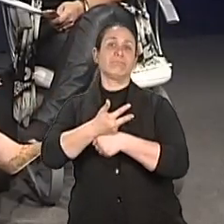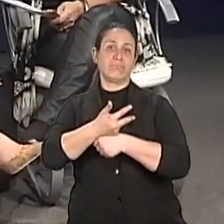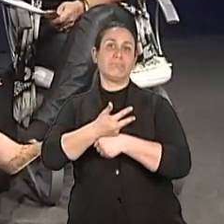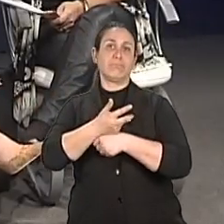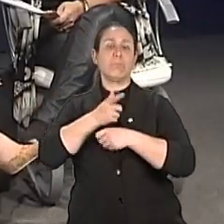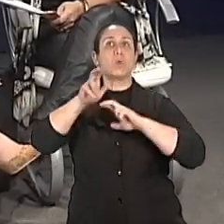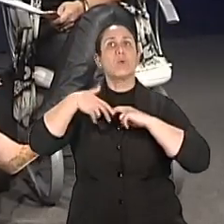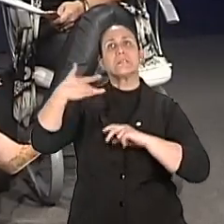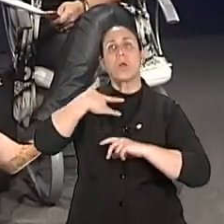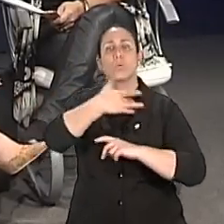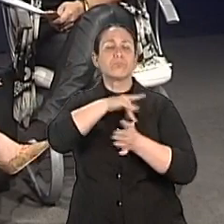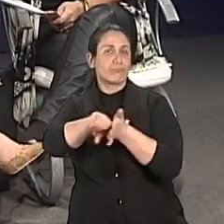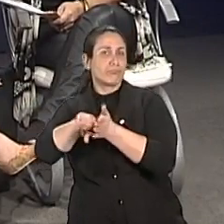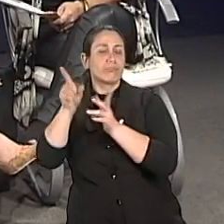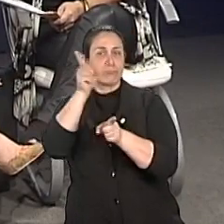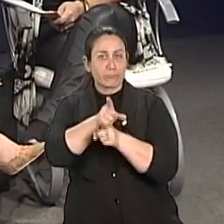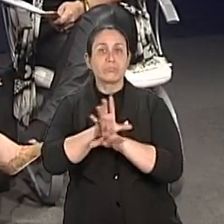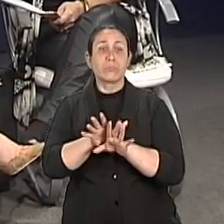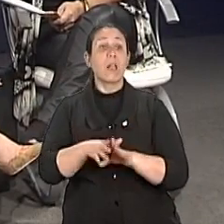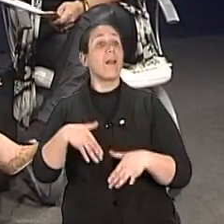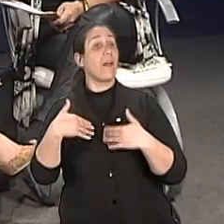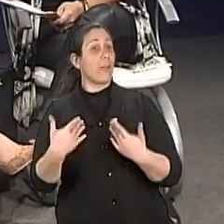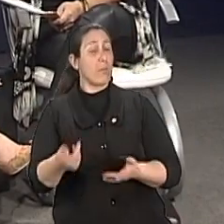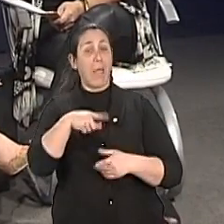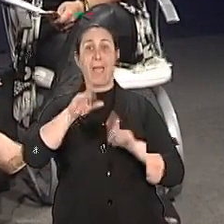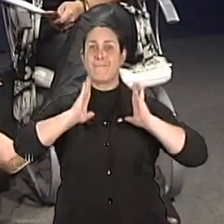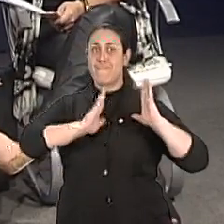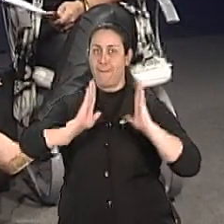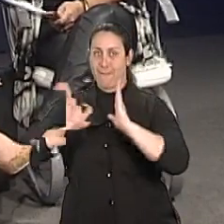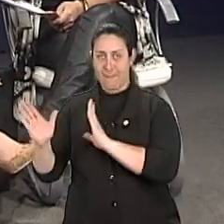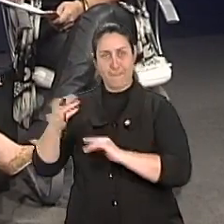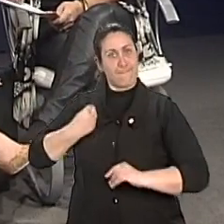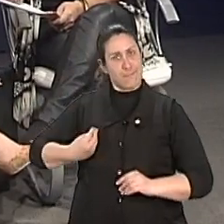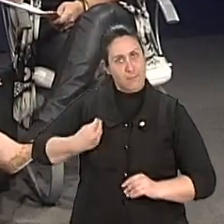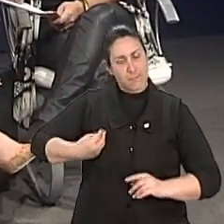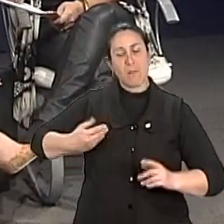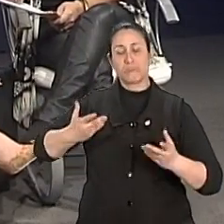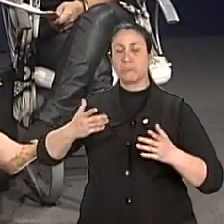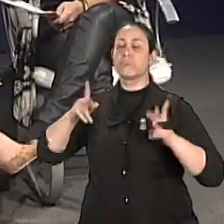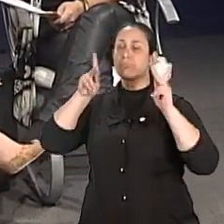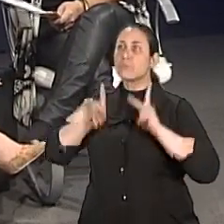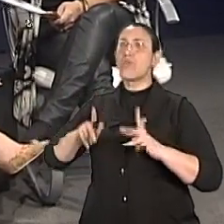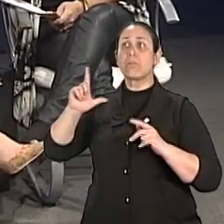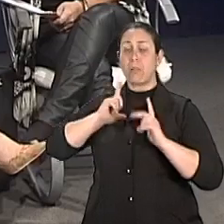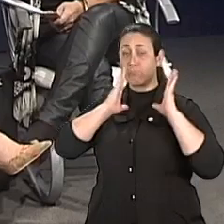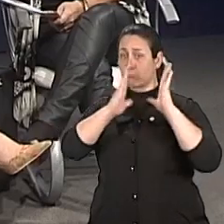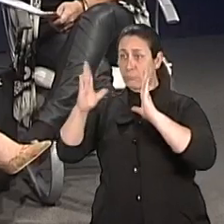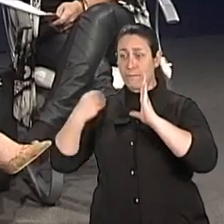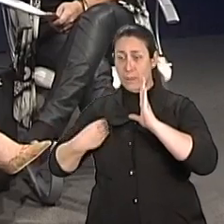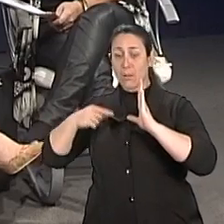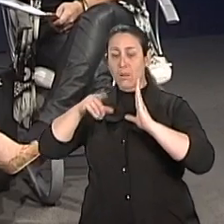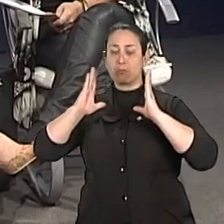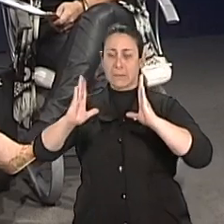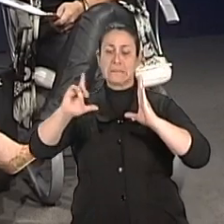modificação exatamente de fase da vida, é uma outra fase da vida. Junto com isso,